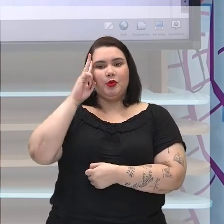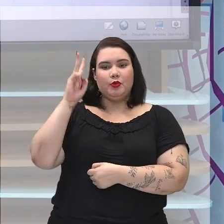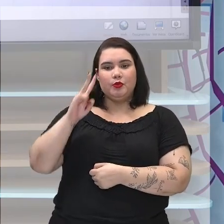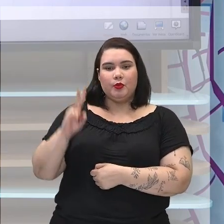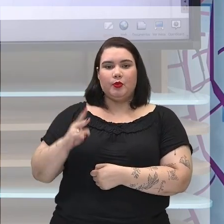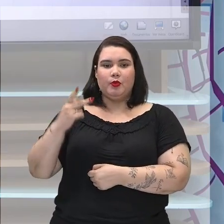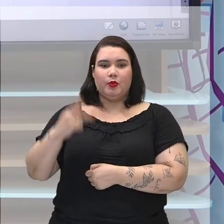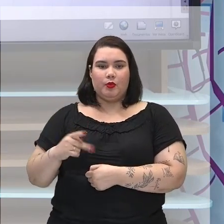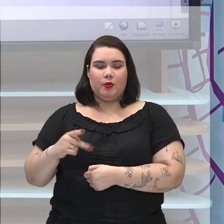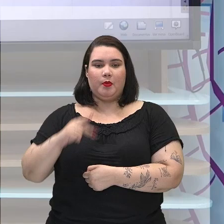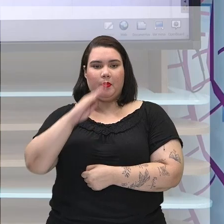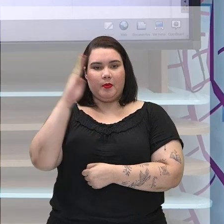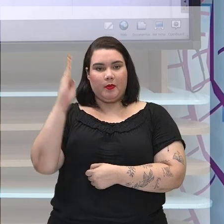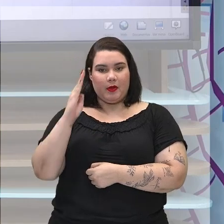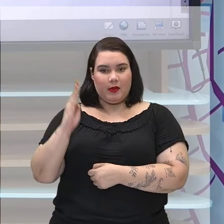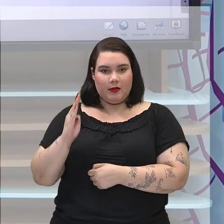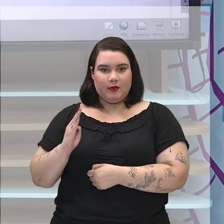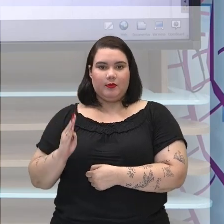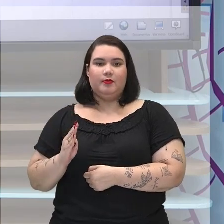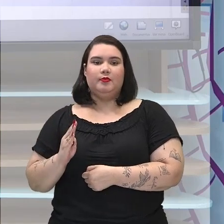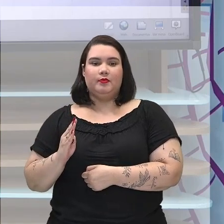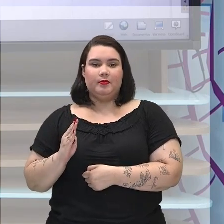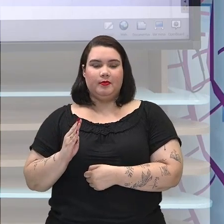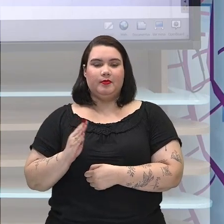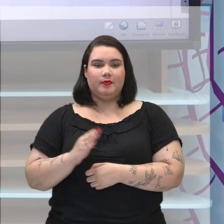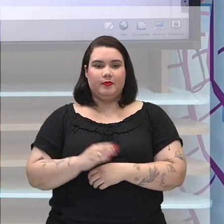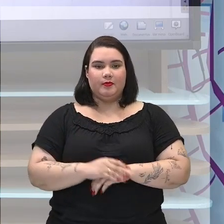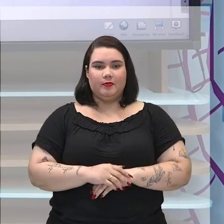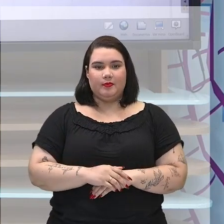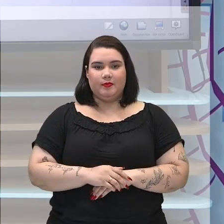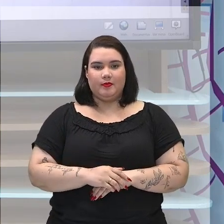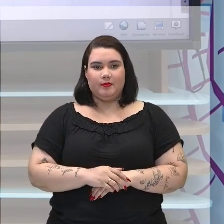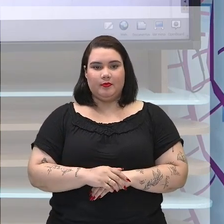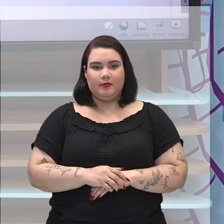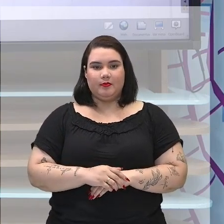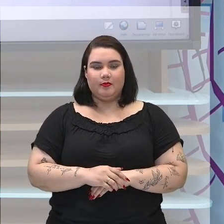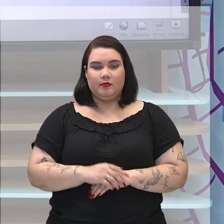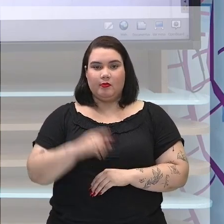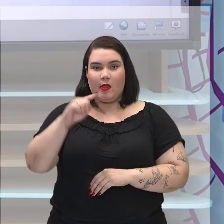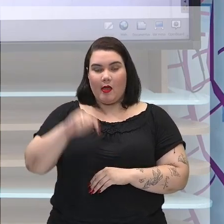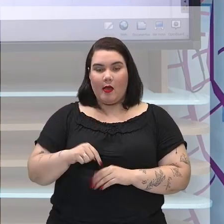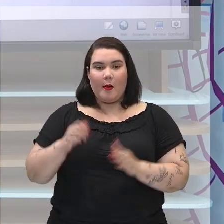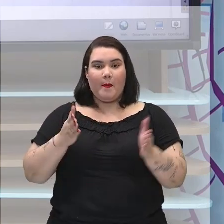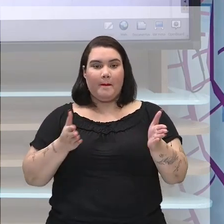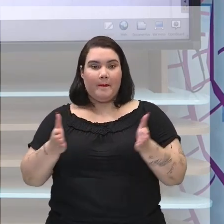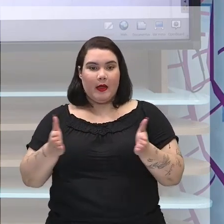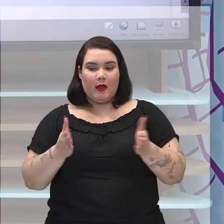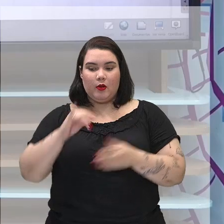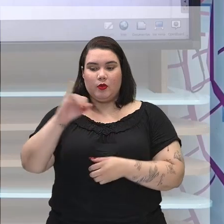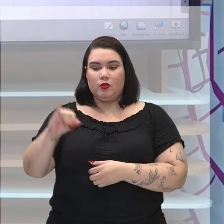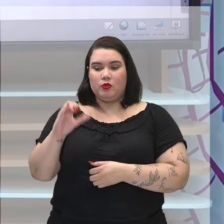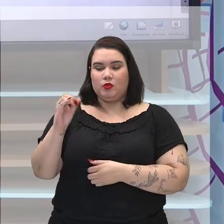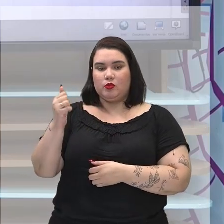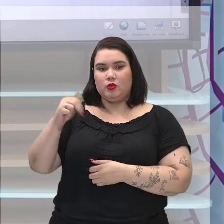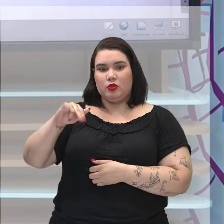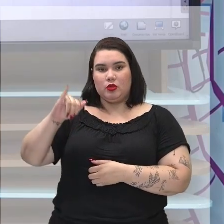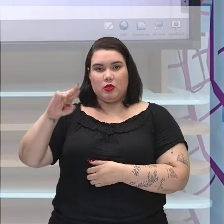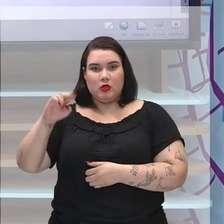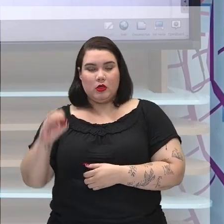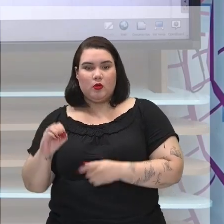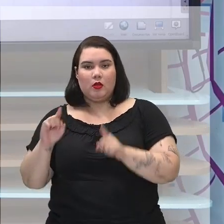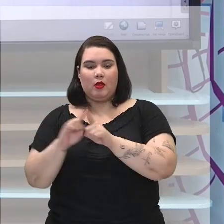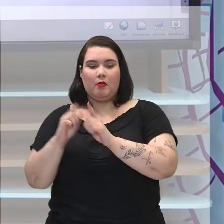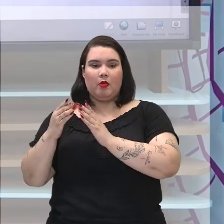do nosso território que é justamente esse período joanino e a vinda da